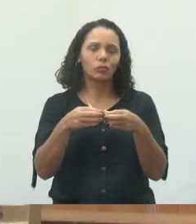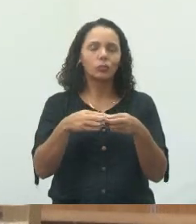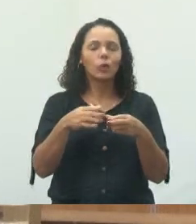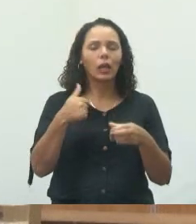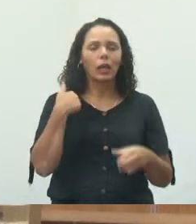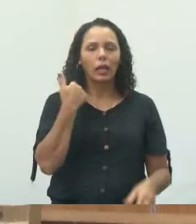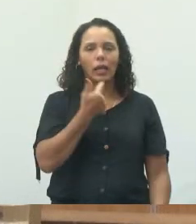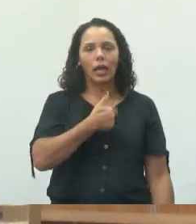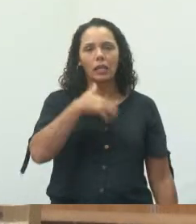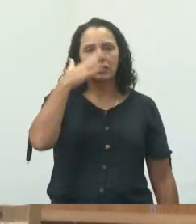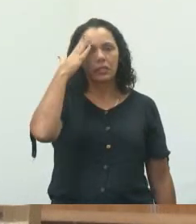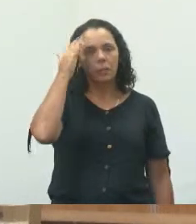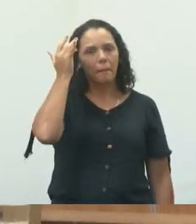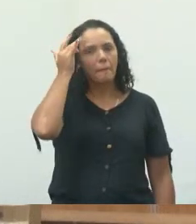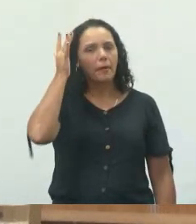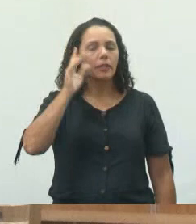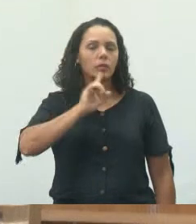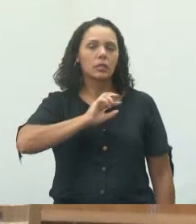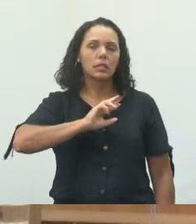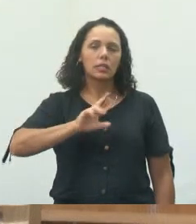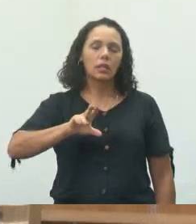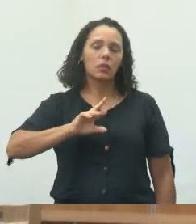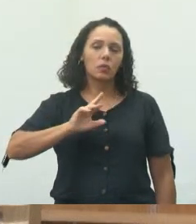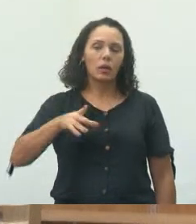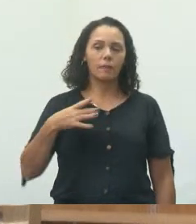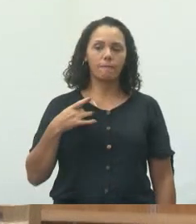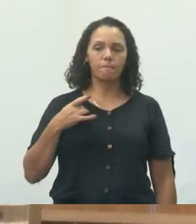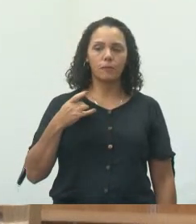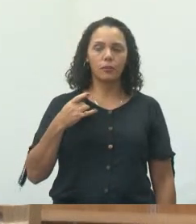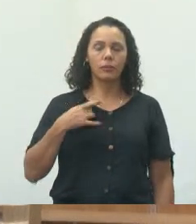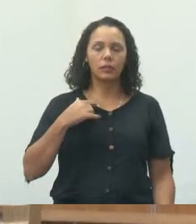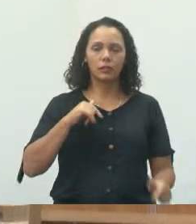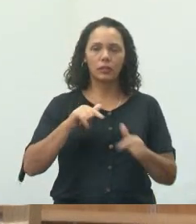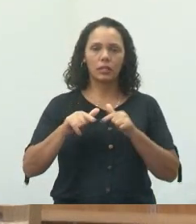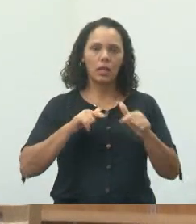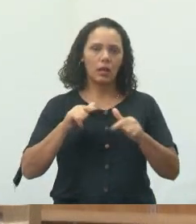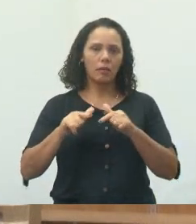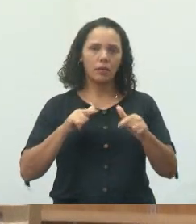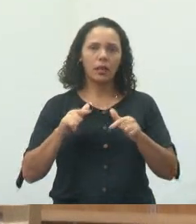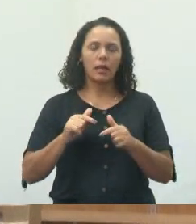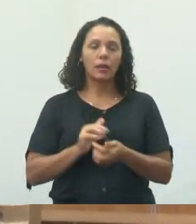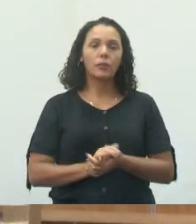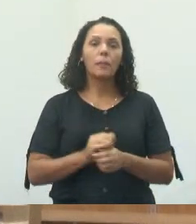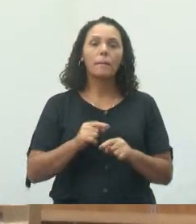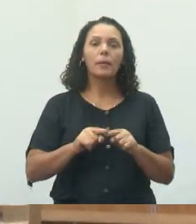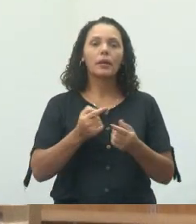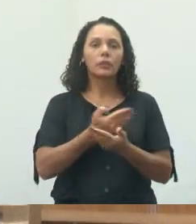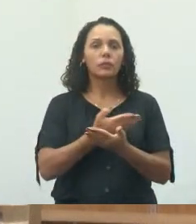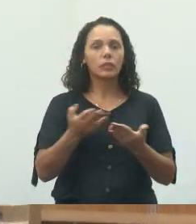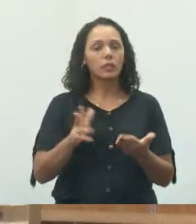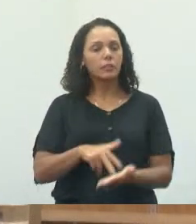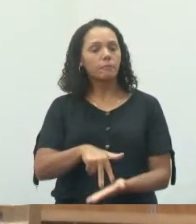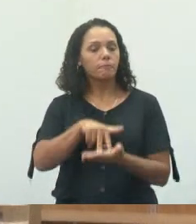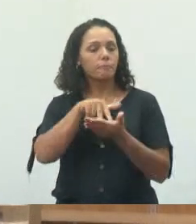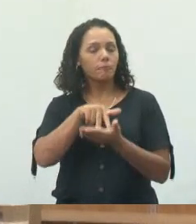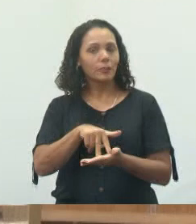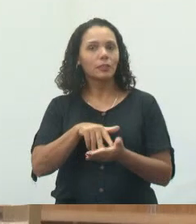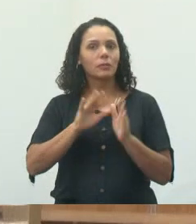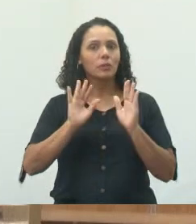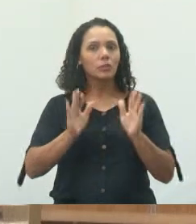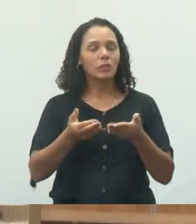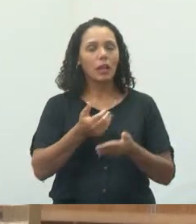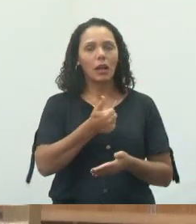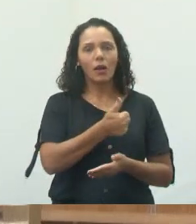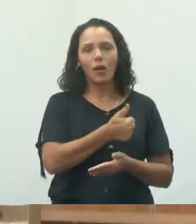fácil, de forma voluntária, conduzir um projeto desse, não é fácil. E vocês já estão de pé há 11 anos. Eu tenho certeza